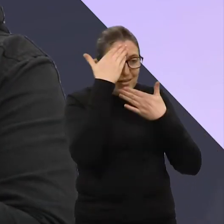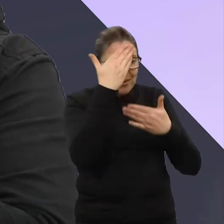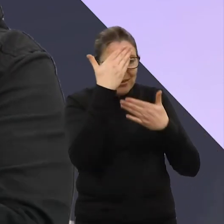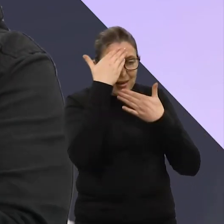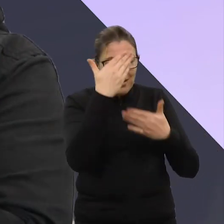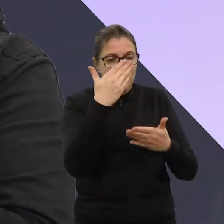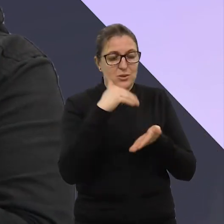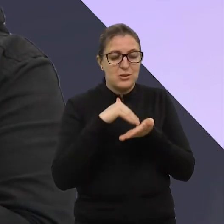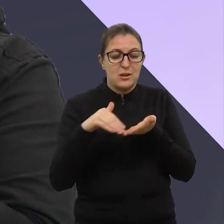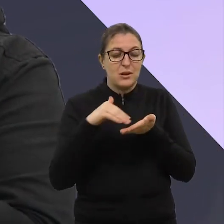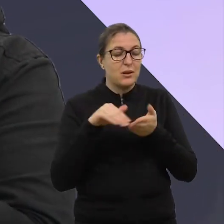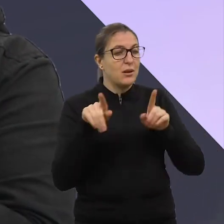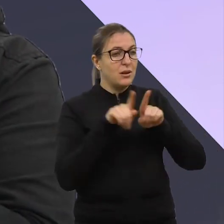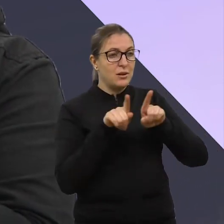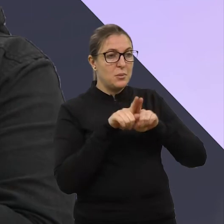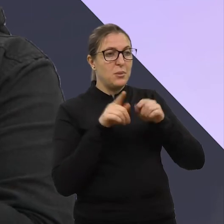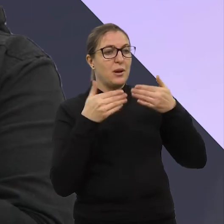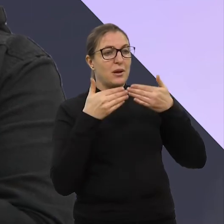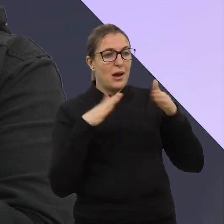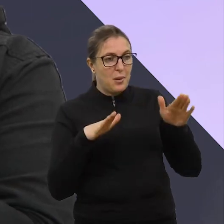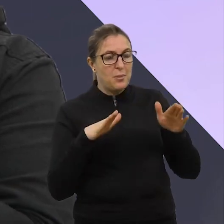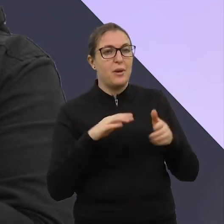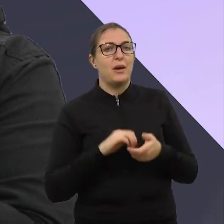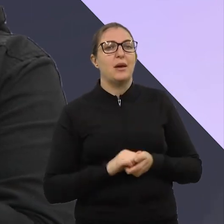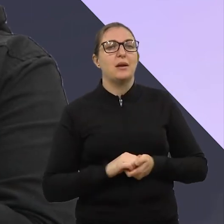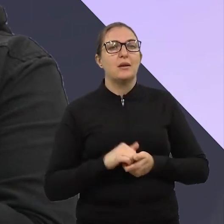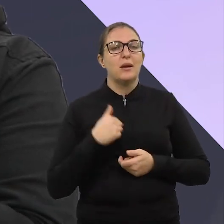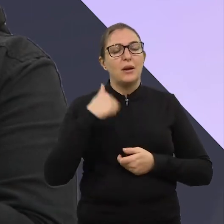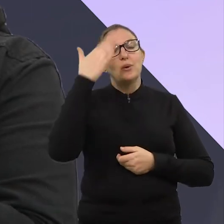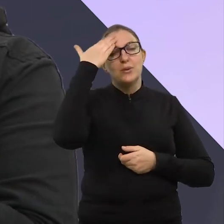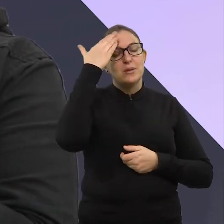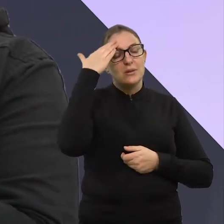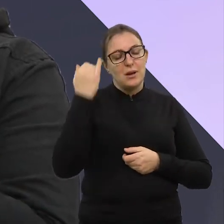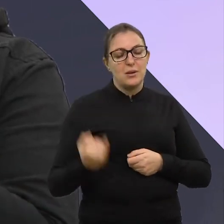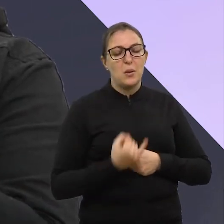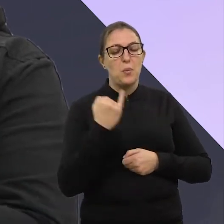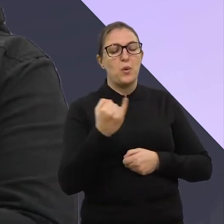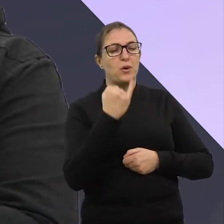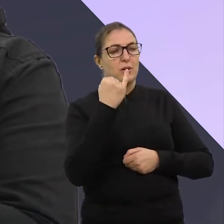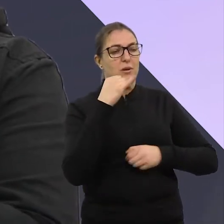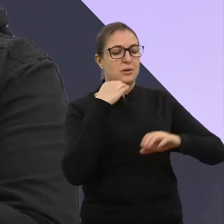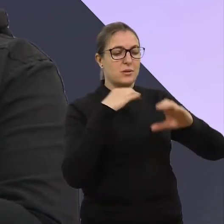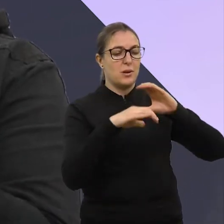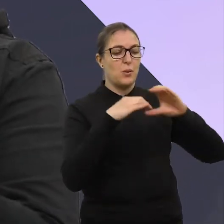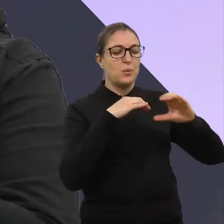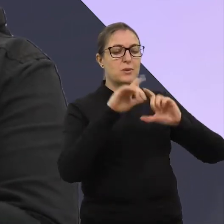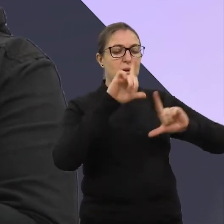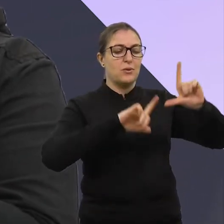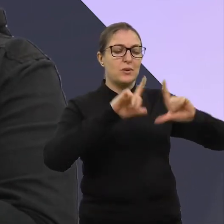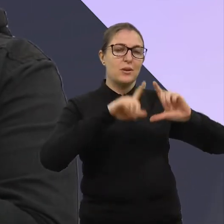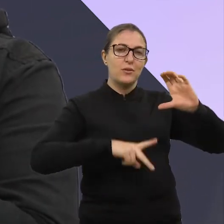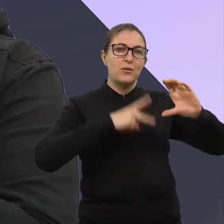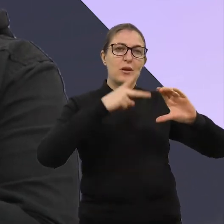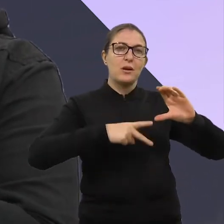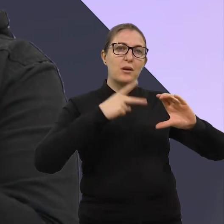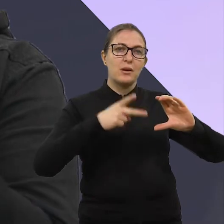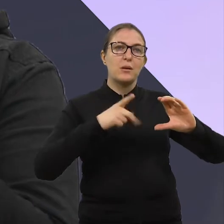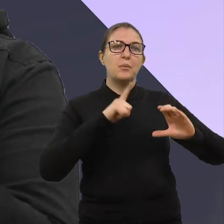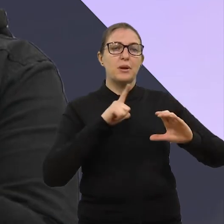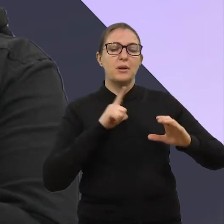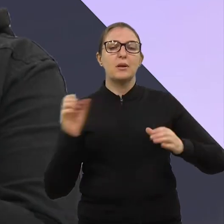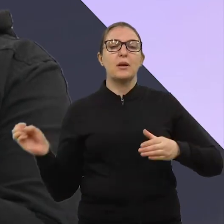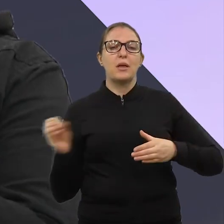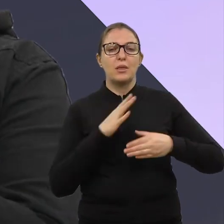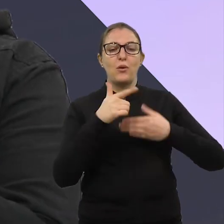muito, de coração, a Secretaria está aberta, né? Sabe da importância dos veículos de comunicação dessa TV Câmara, seu novo papel, né? Como sendo